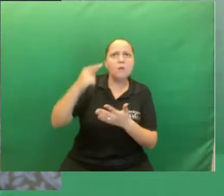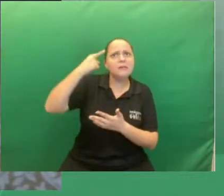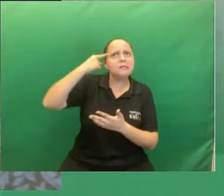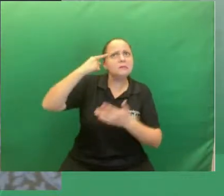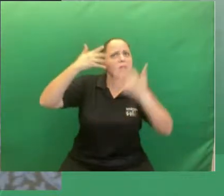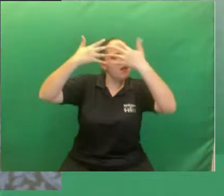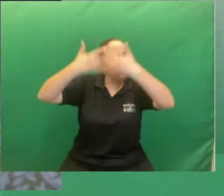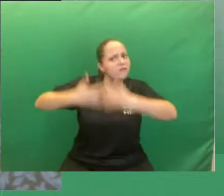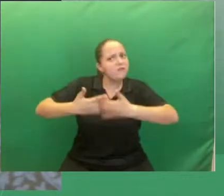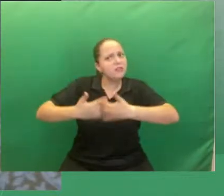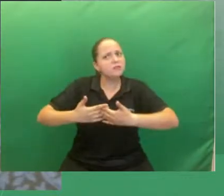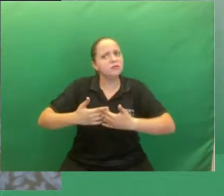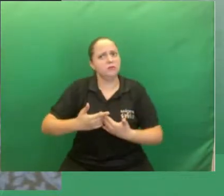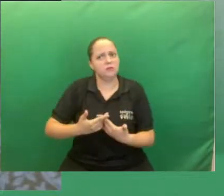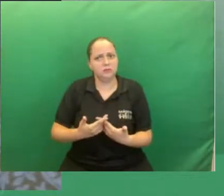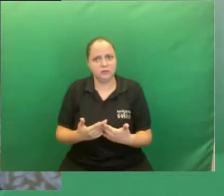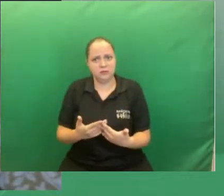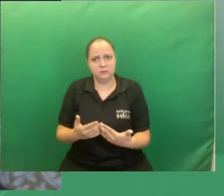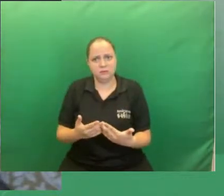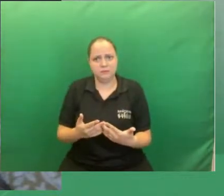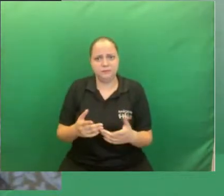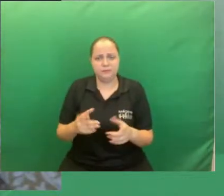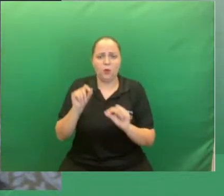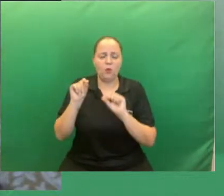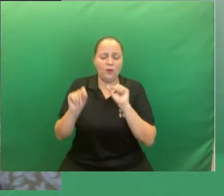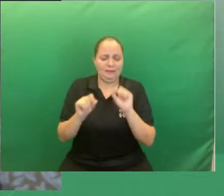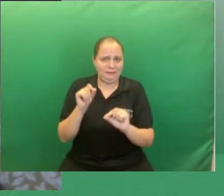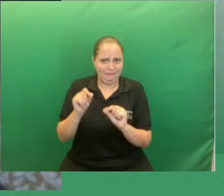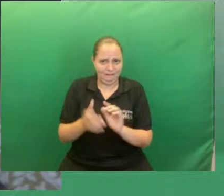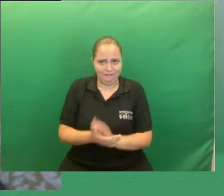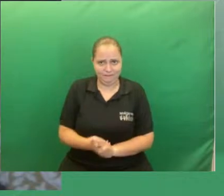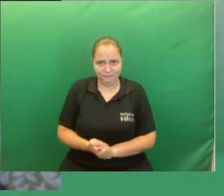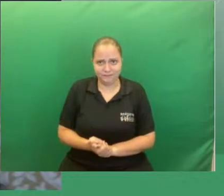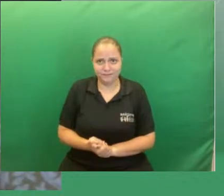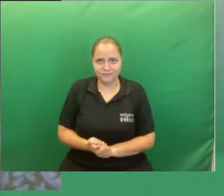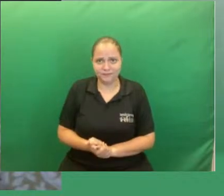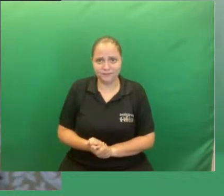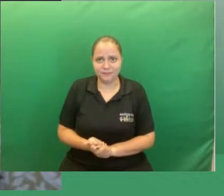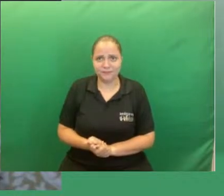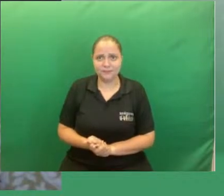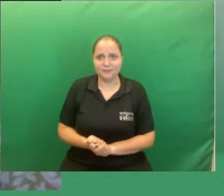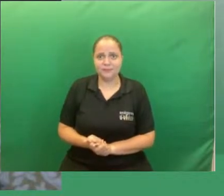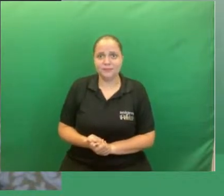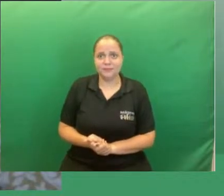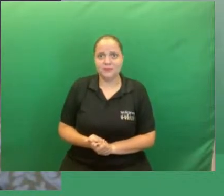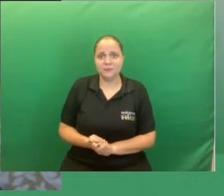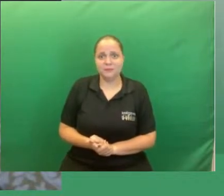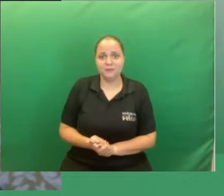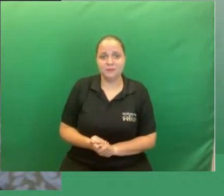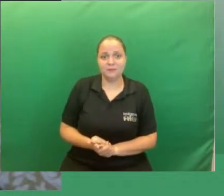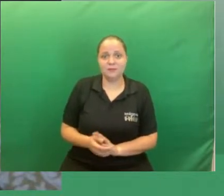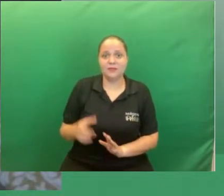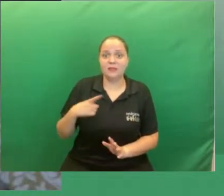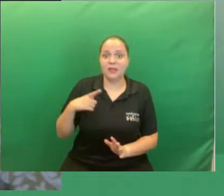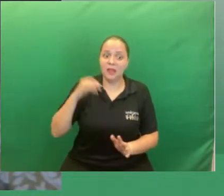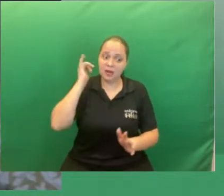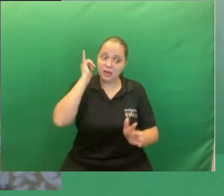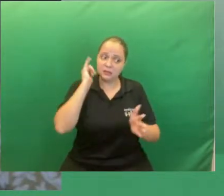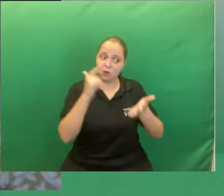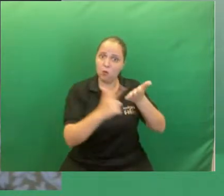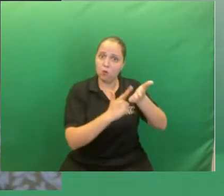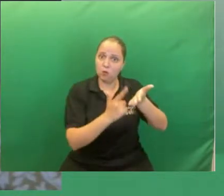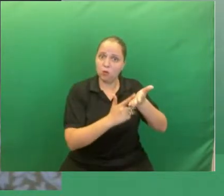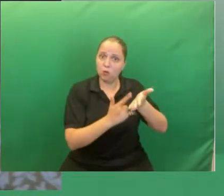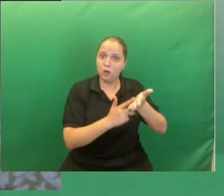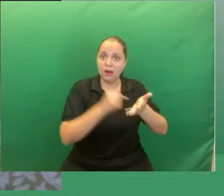trago aqui para vocês sobre o conto é de que ele é narrado em uma obra do